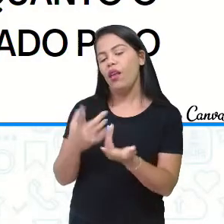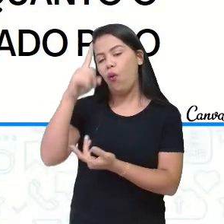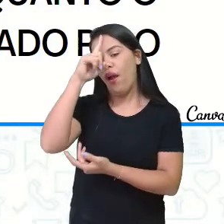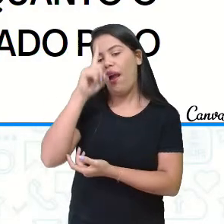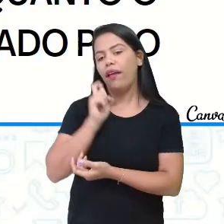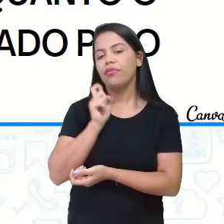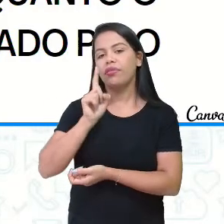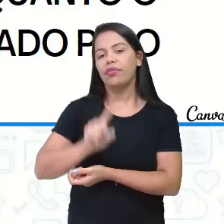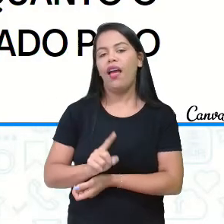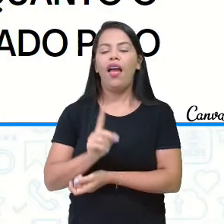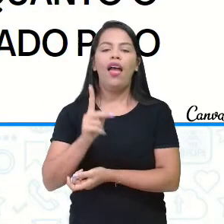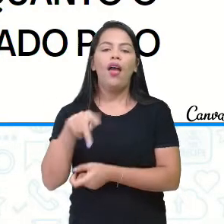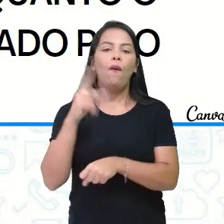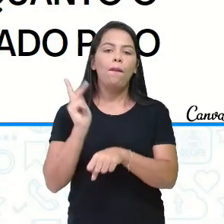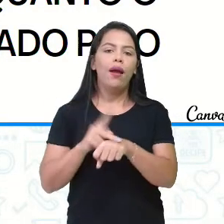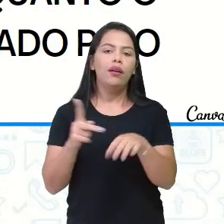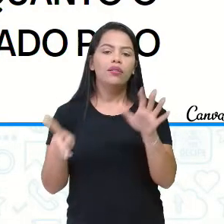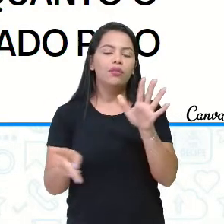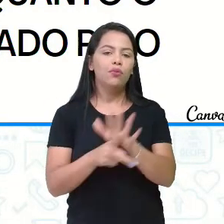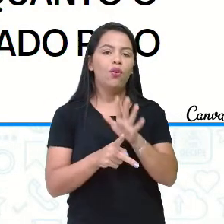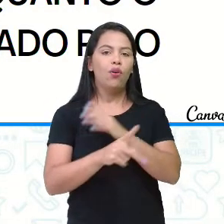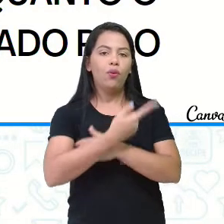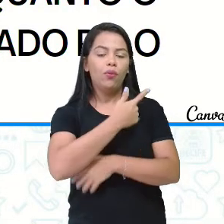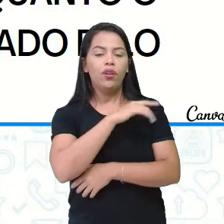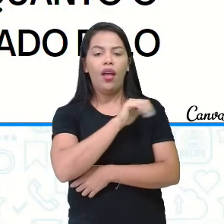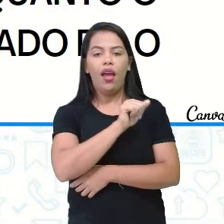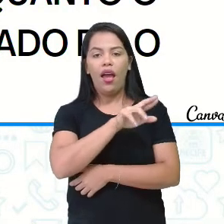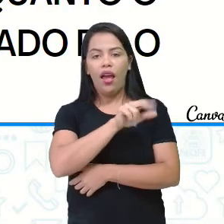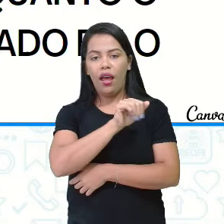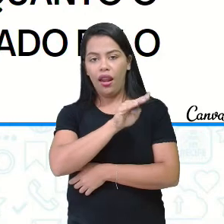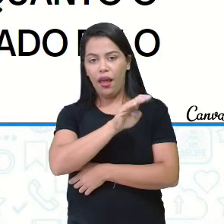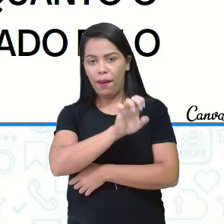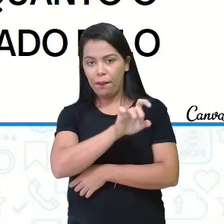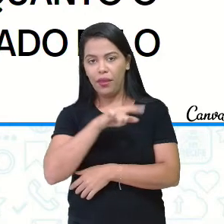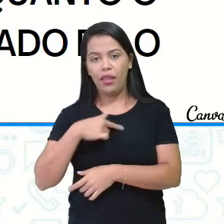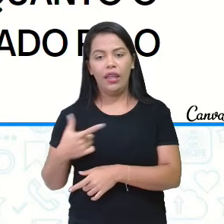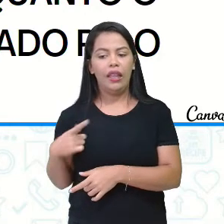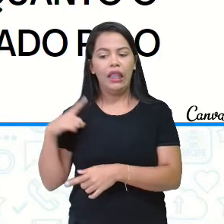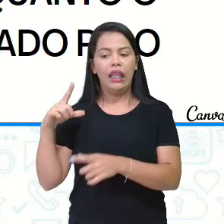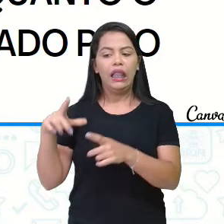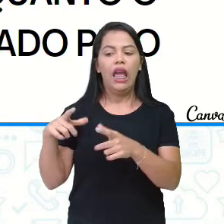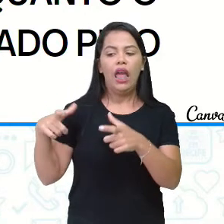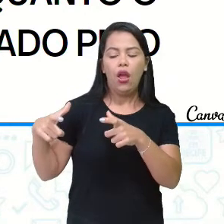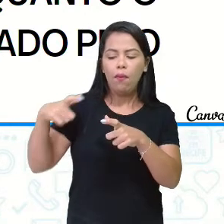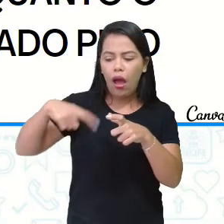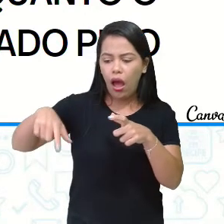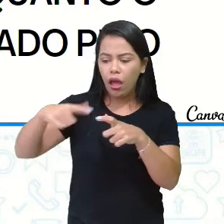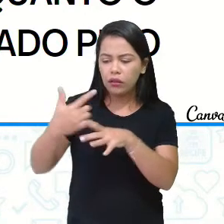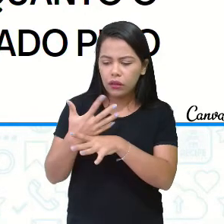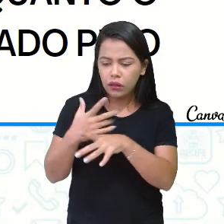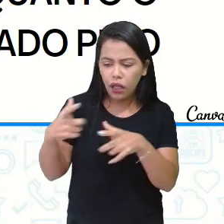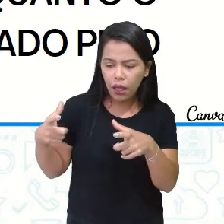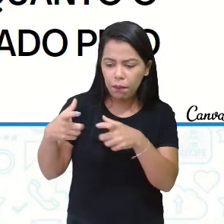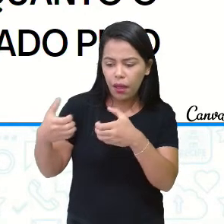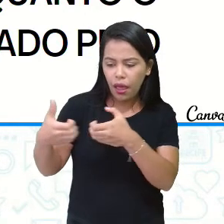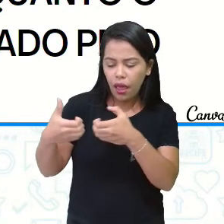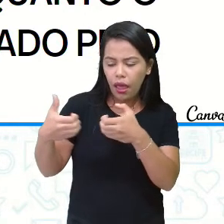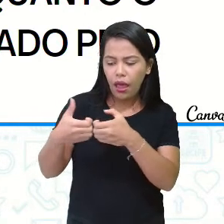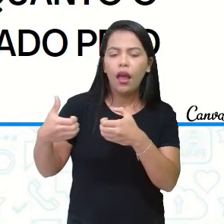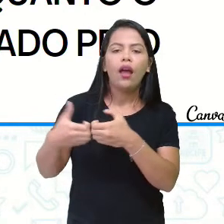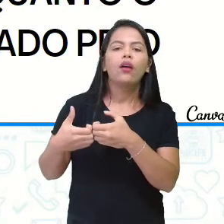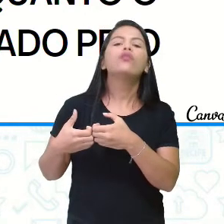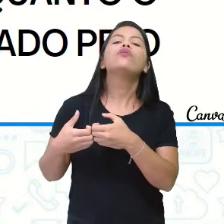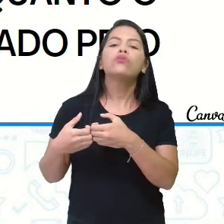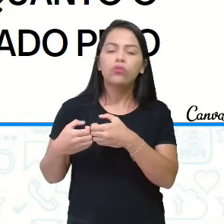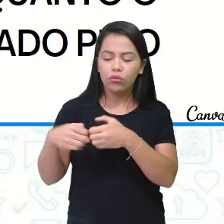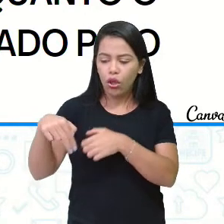é um país árabe do sudoeste asiático, que ocupa a pequena península do Catar, na costa nordeste da península